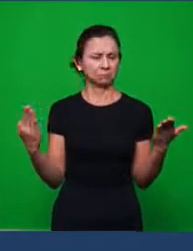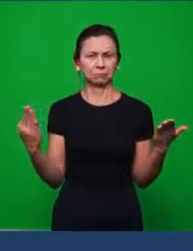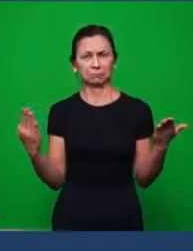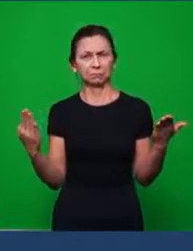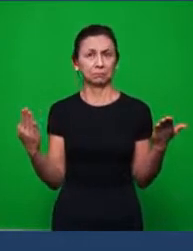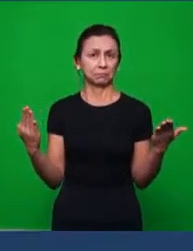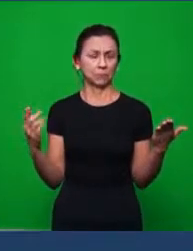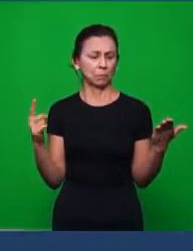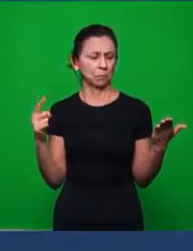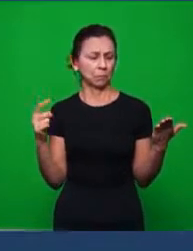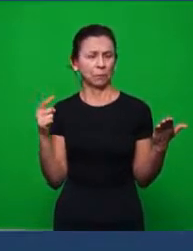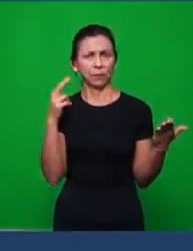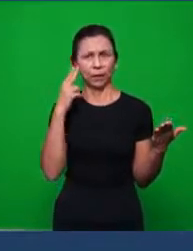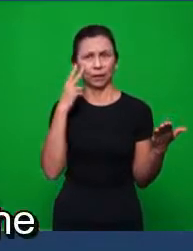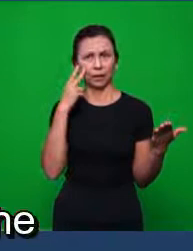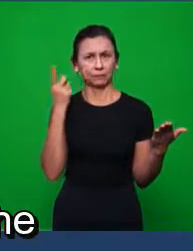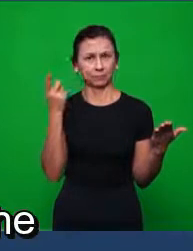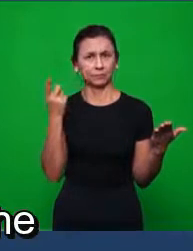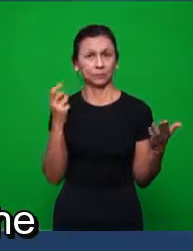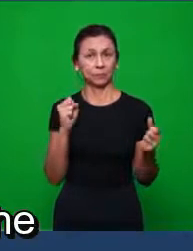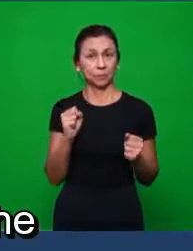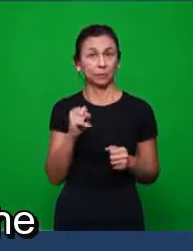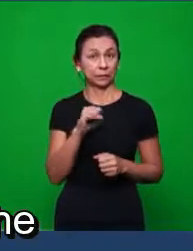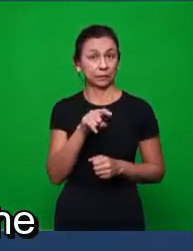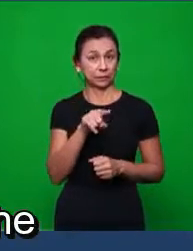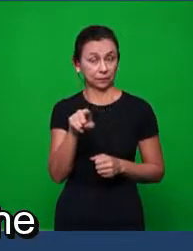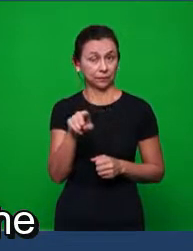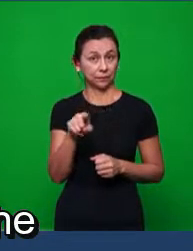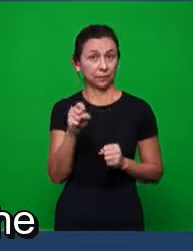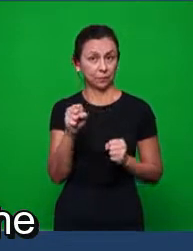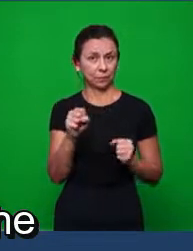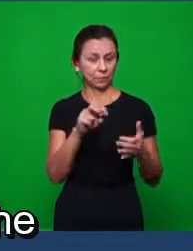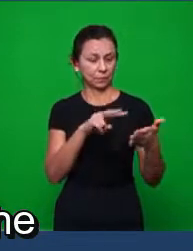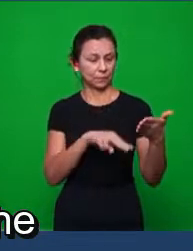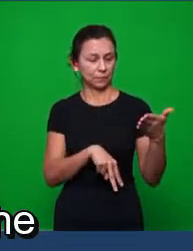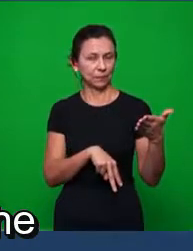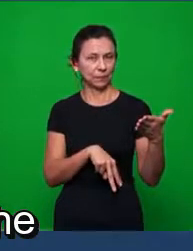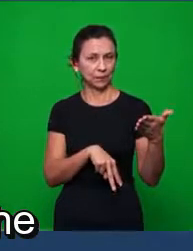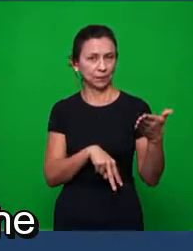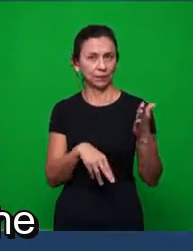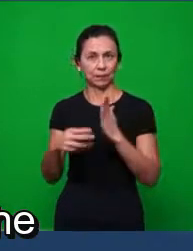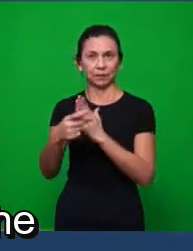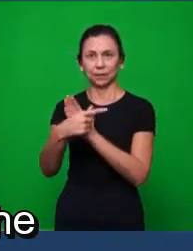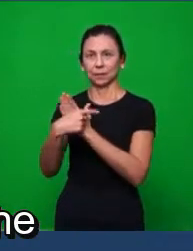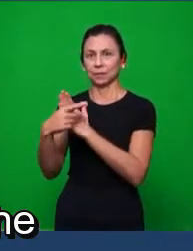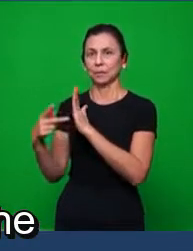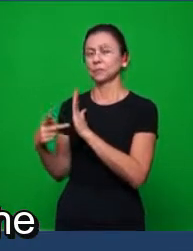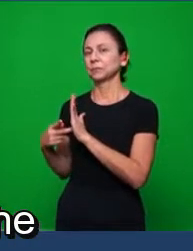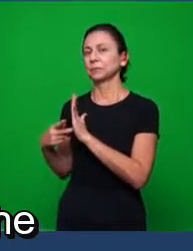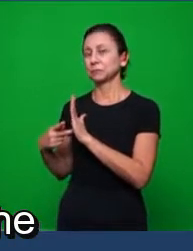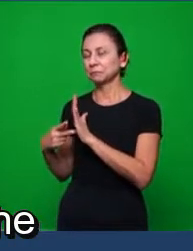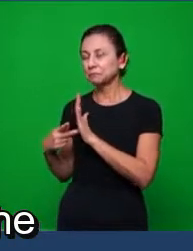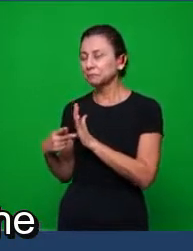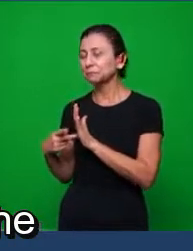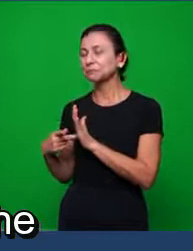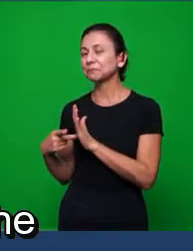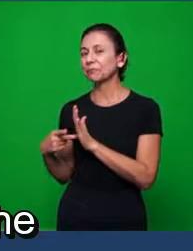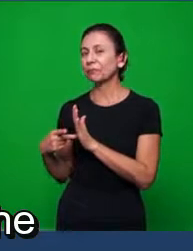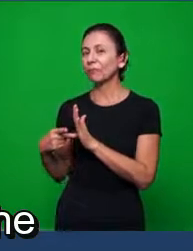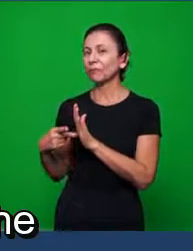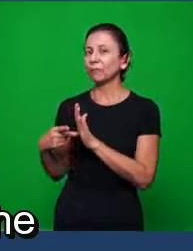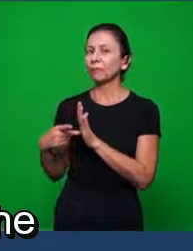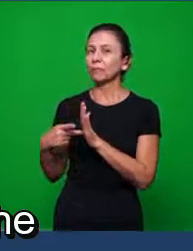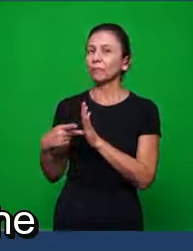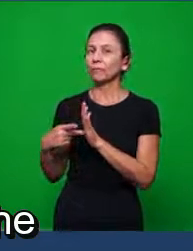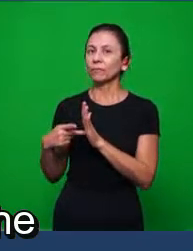os irmãos agora podem, lendo a parábola e